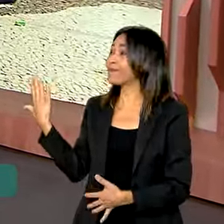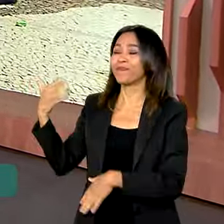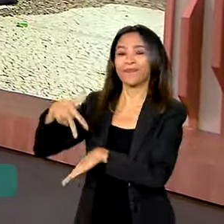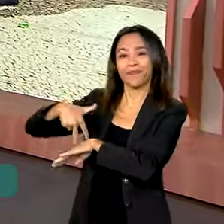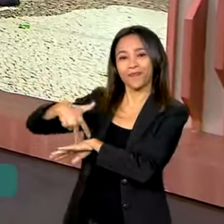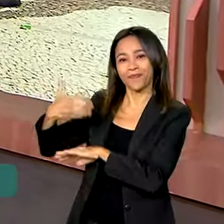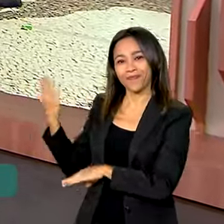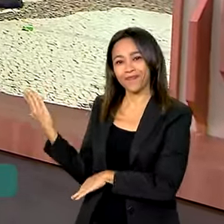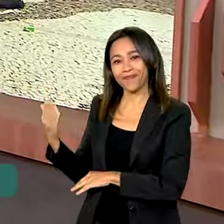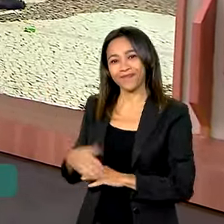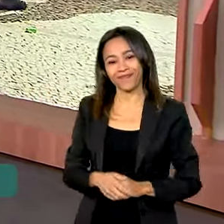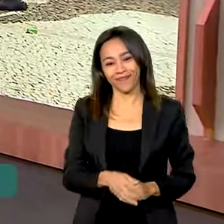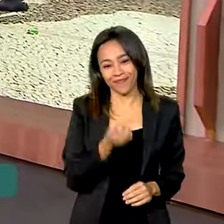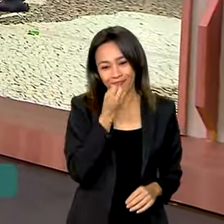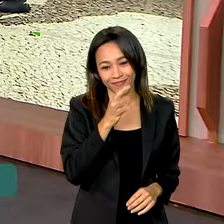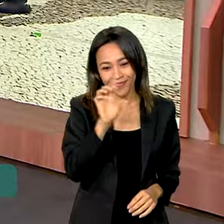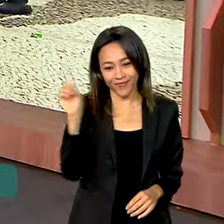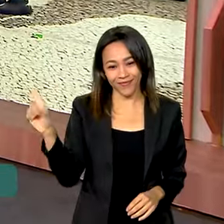Bom dia, Jéssica.